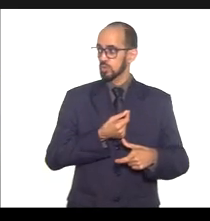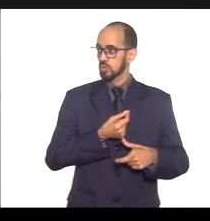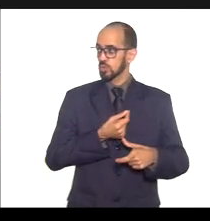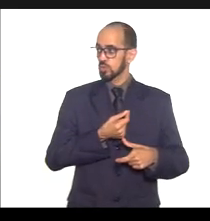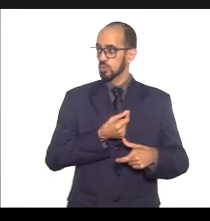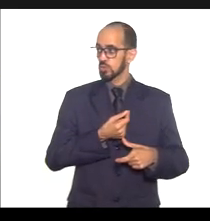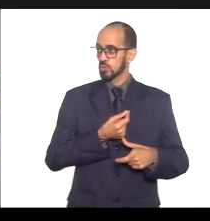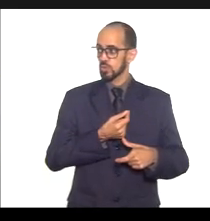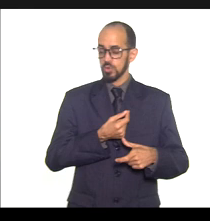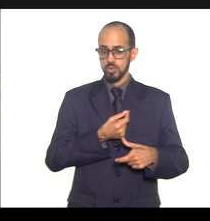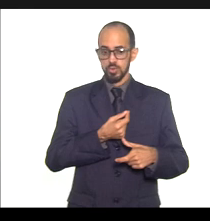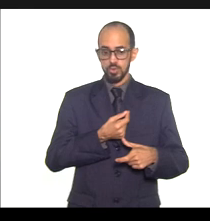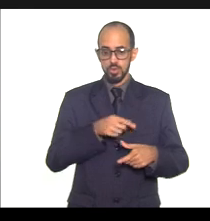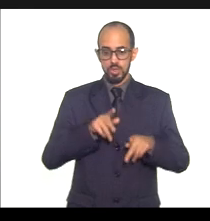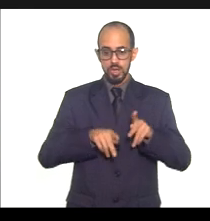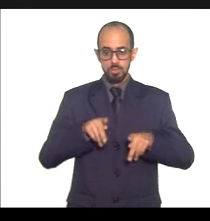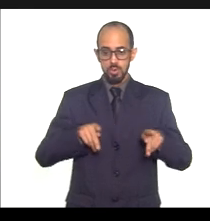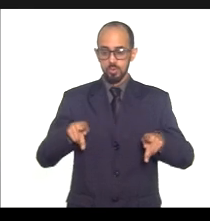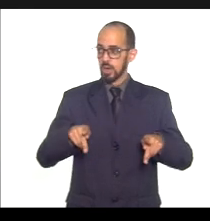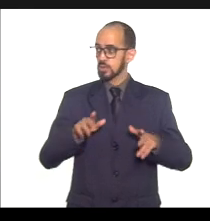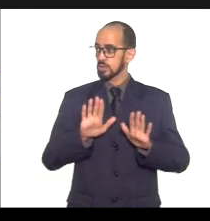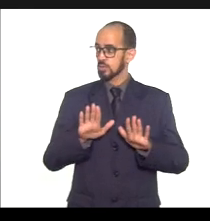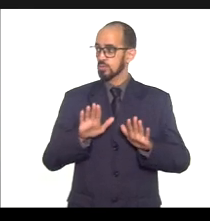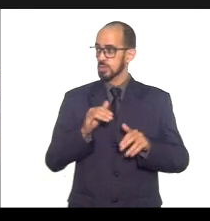do grupo